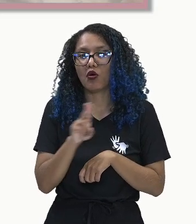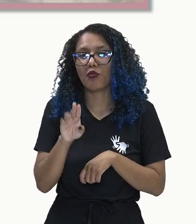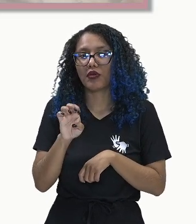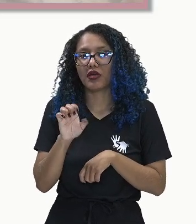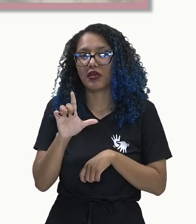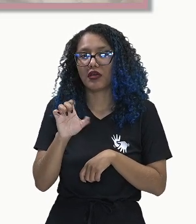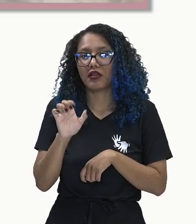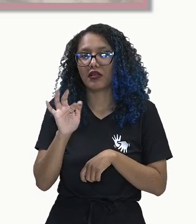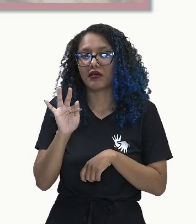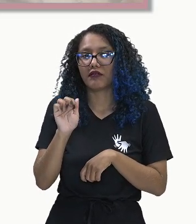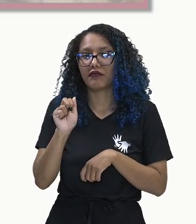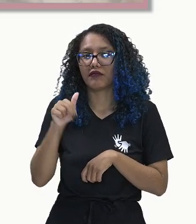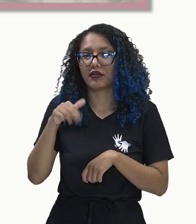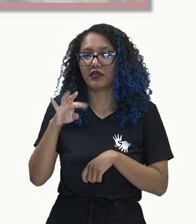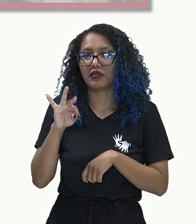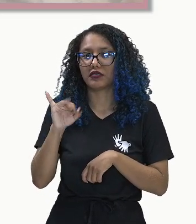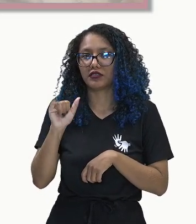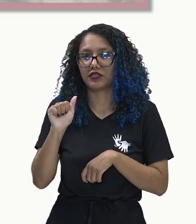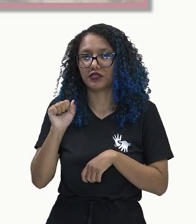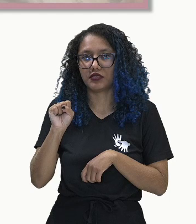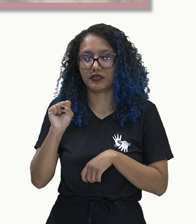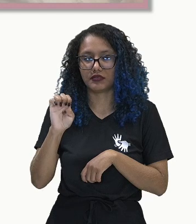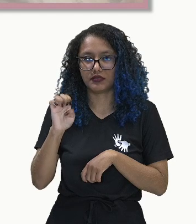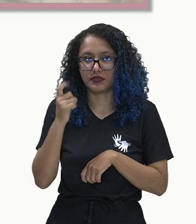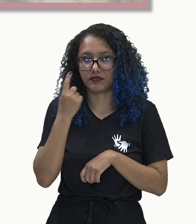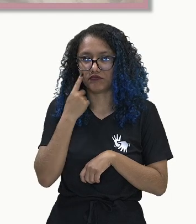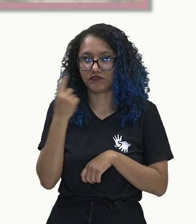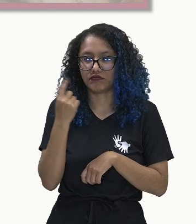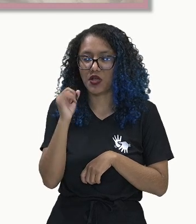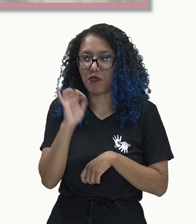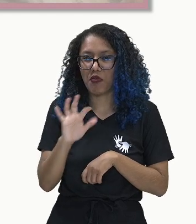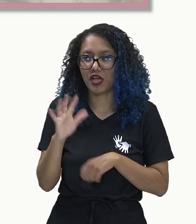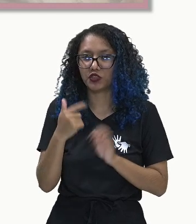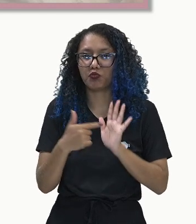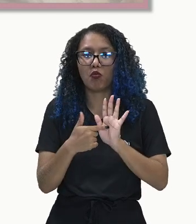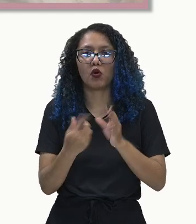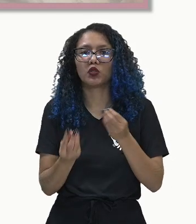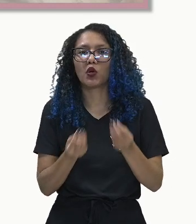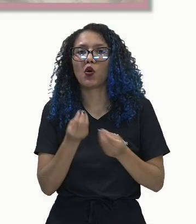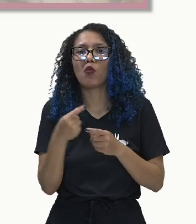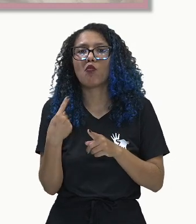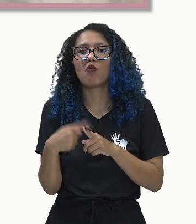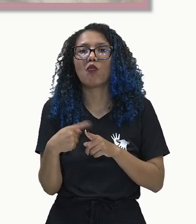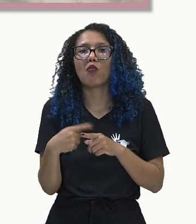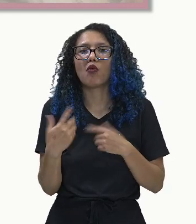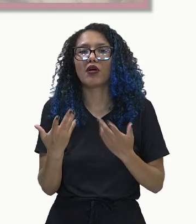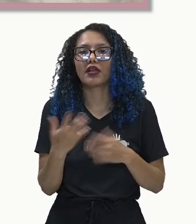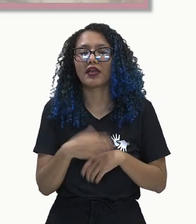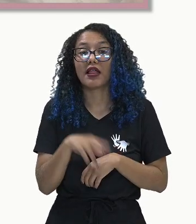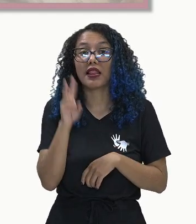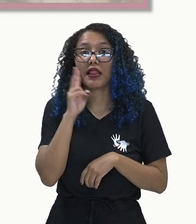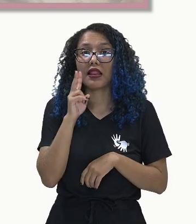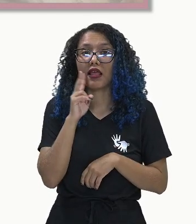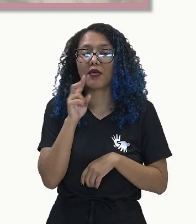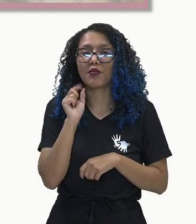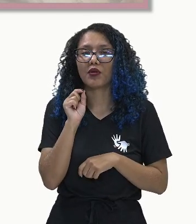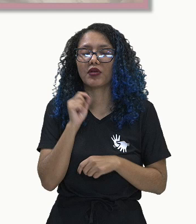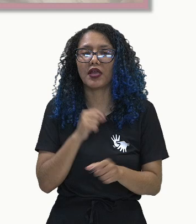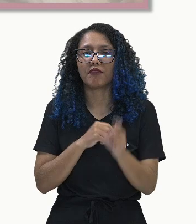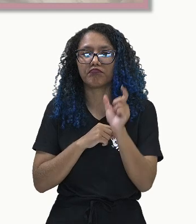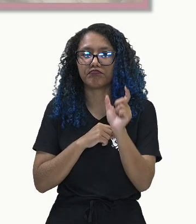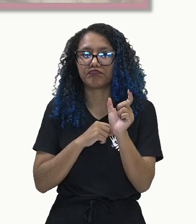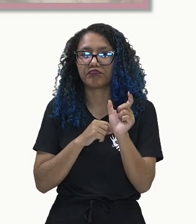elefantiase, inclusive tem uma imagem aí ao lado retratando, porque lembra a palavra elefantiase, lembra